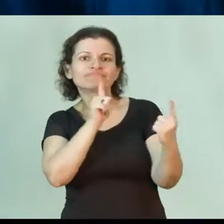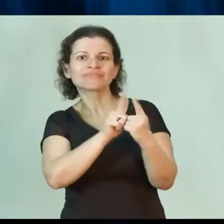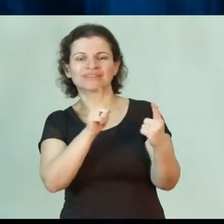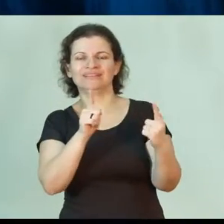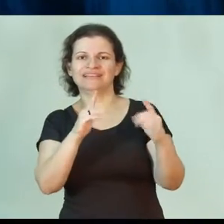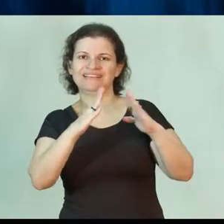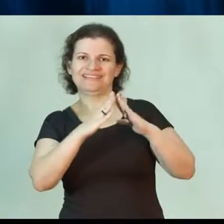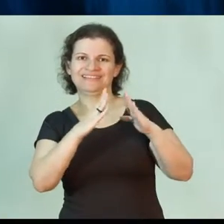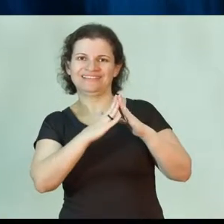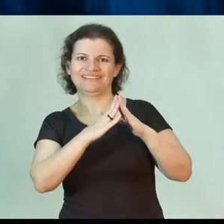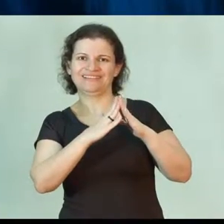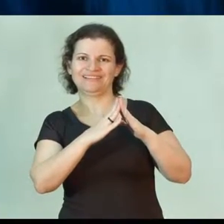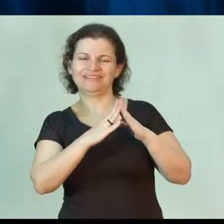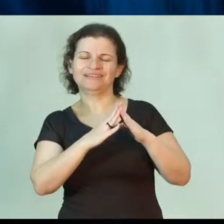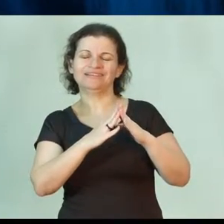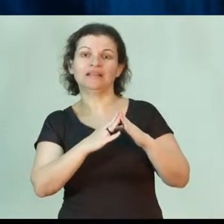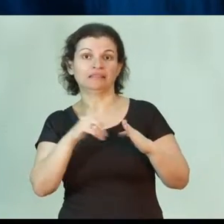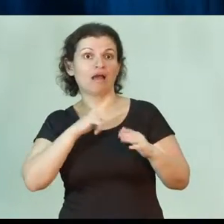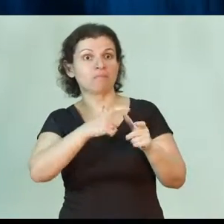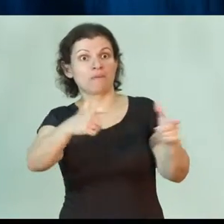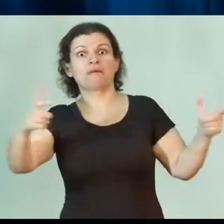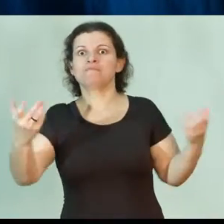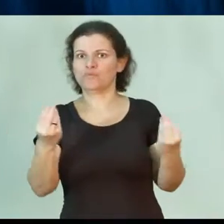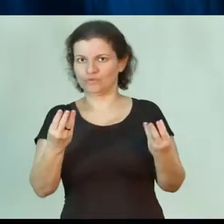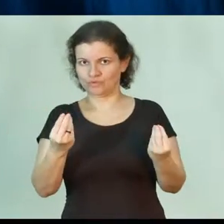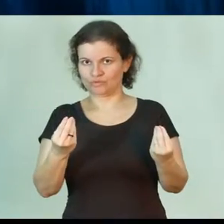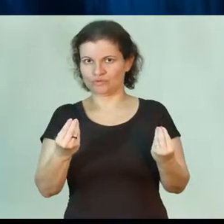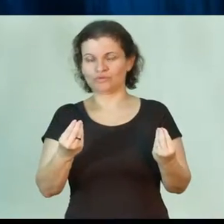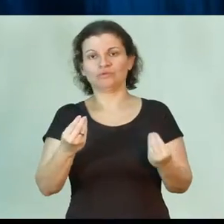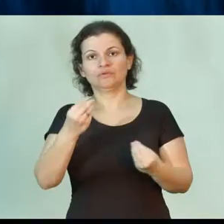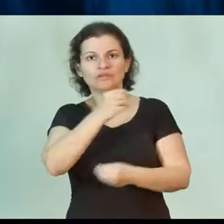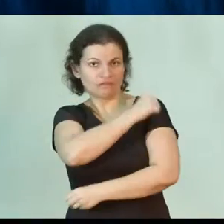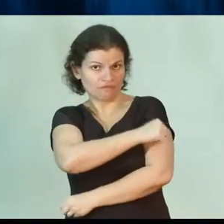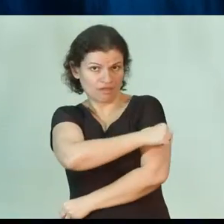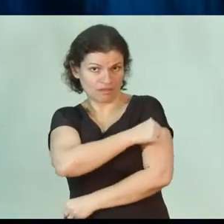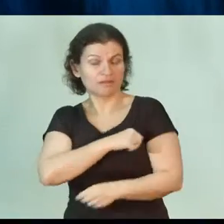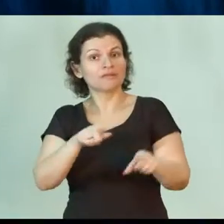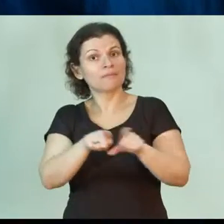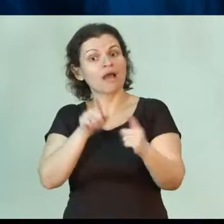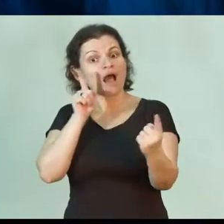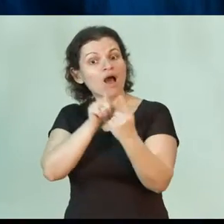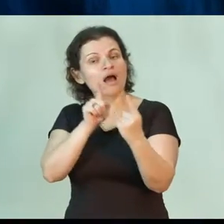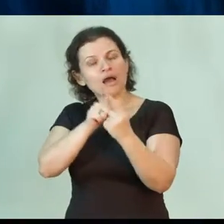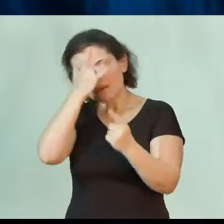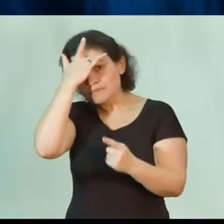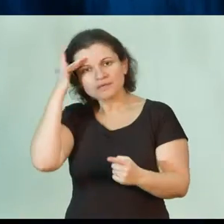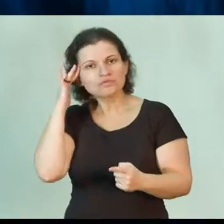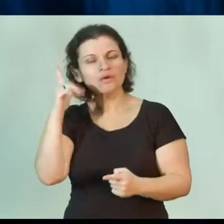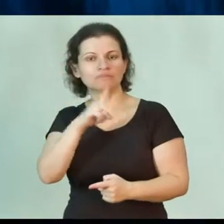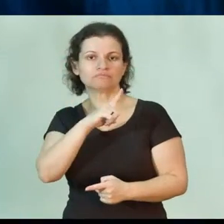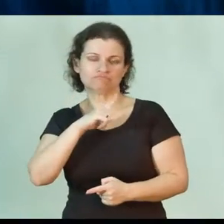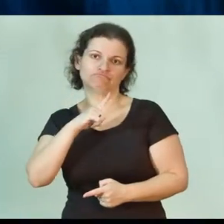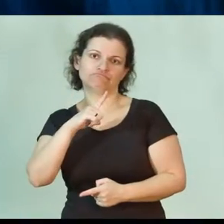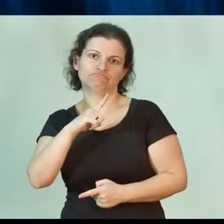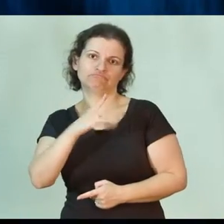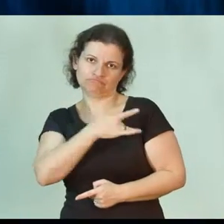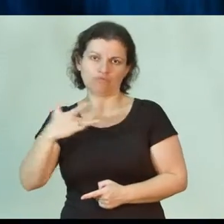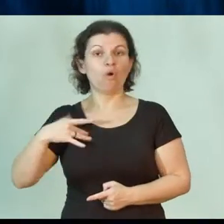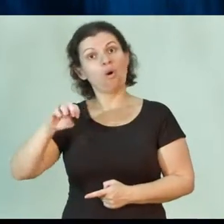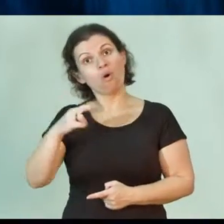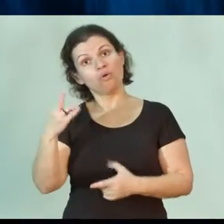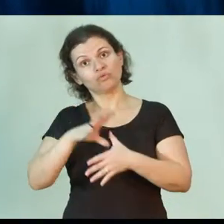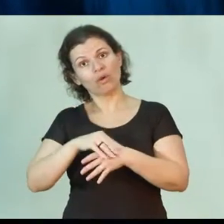enfermagem domiciliar tem crescido muito. E a enfermagem atende pessoas tanto sadias como doentes.